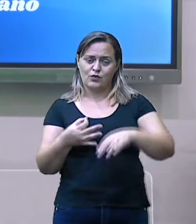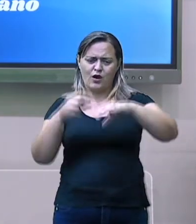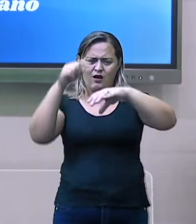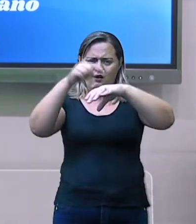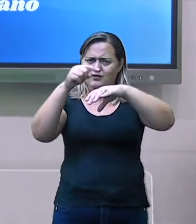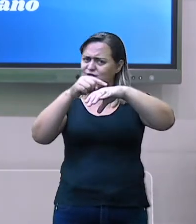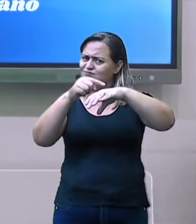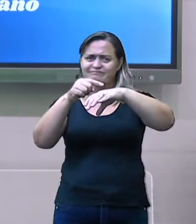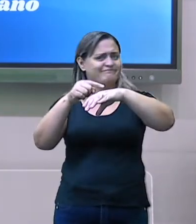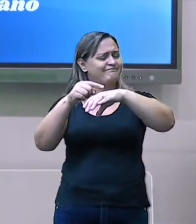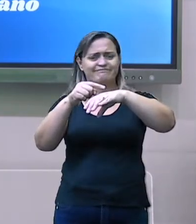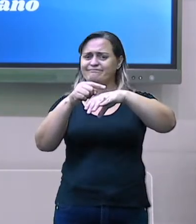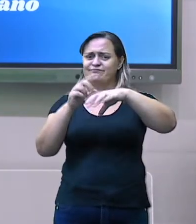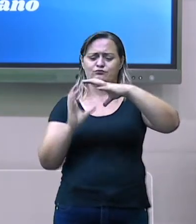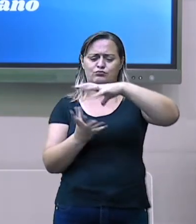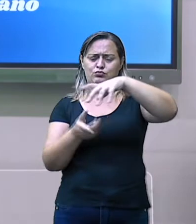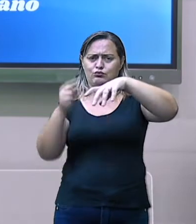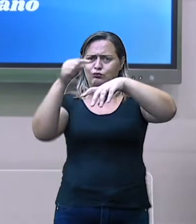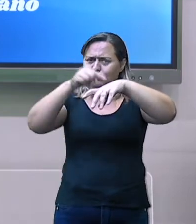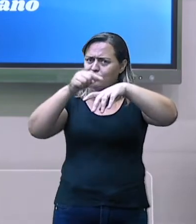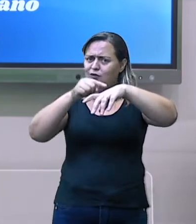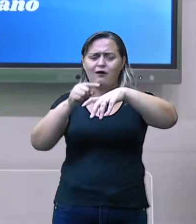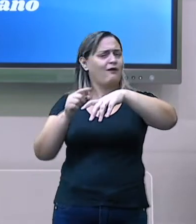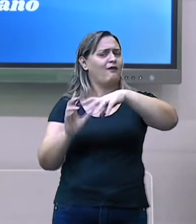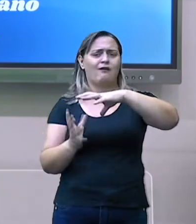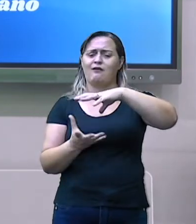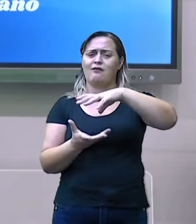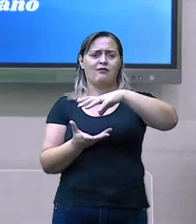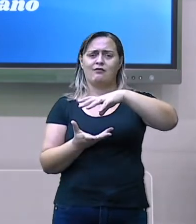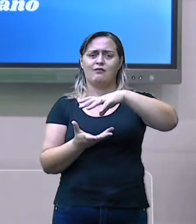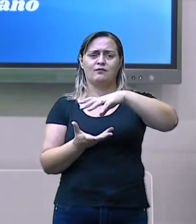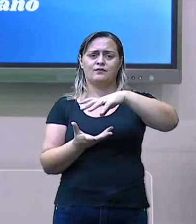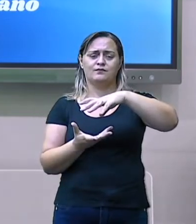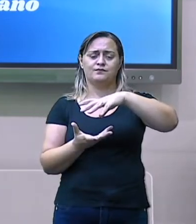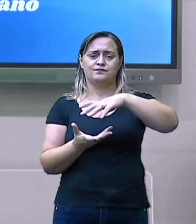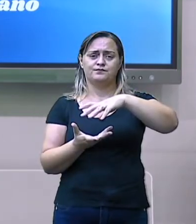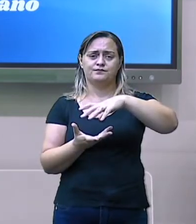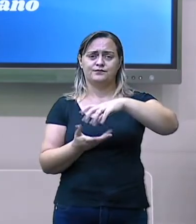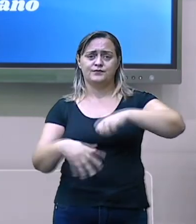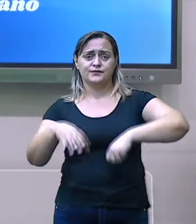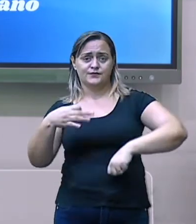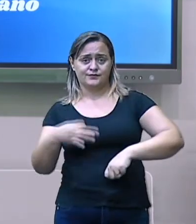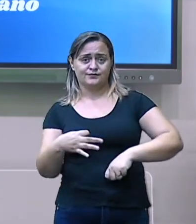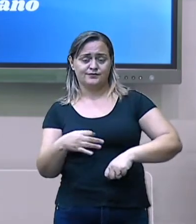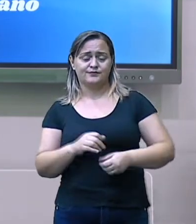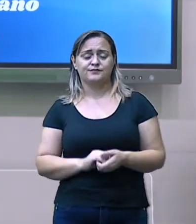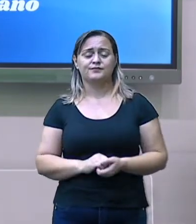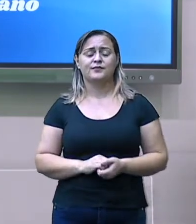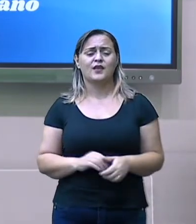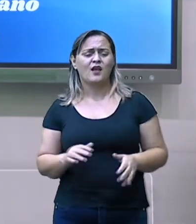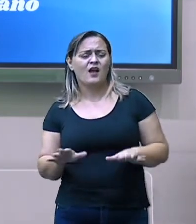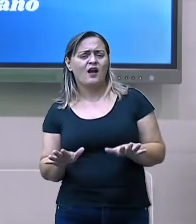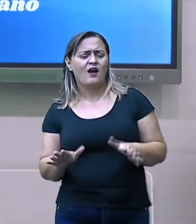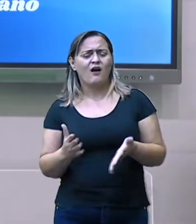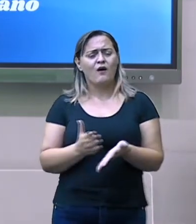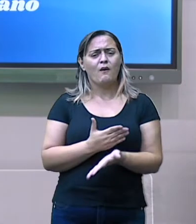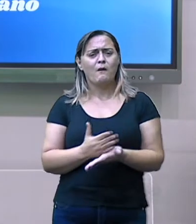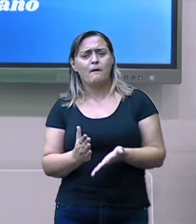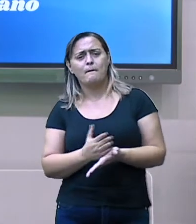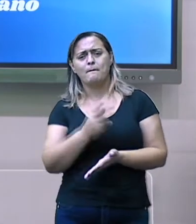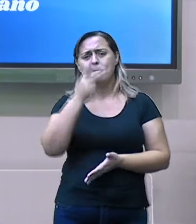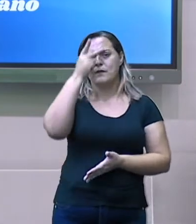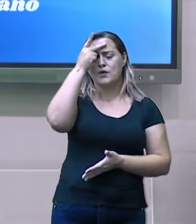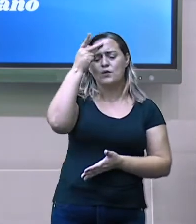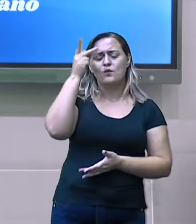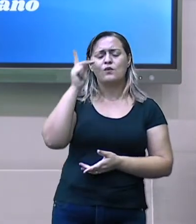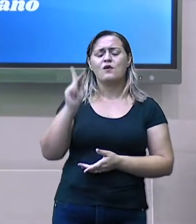E é interessante, e nós vamos ver que alguns autores vão dizer o seguinte, que na região do